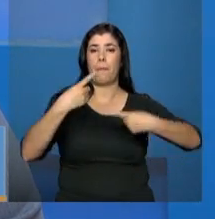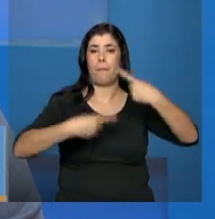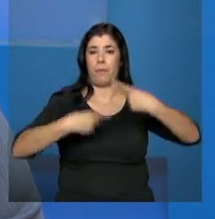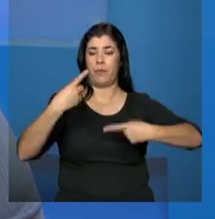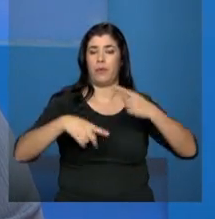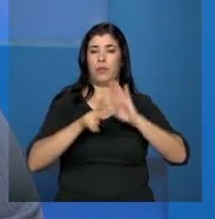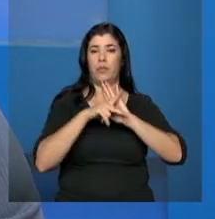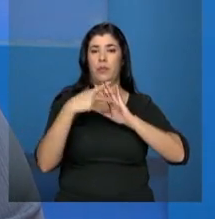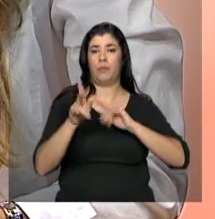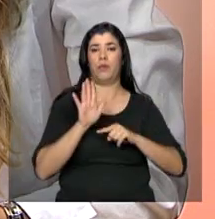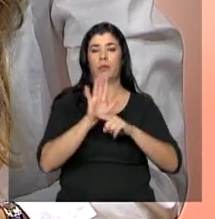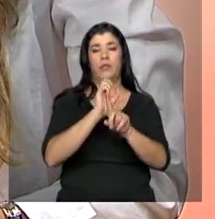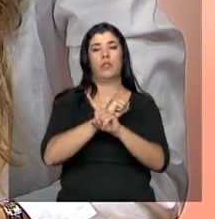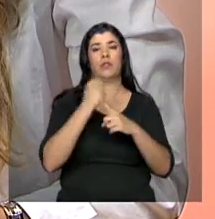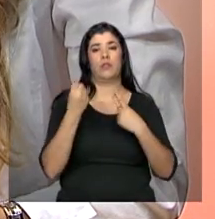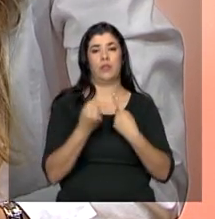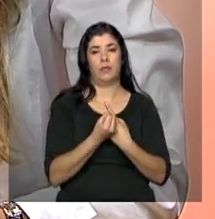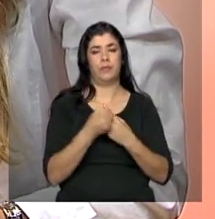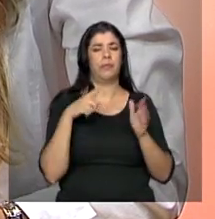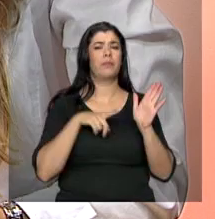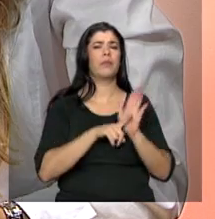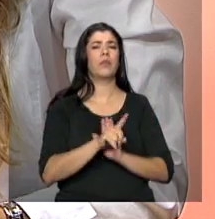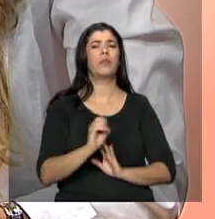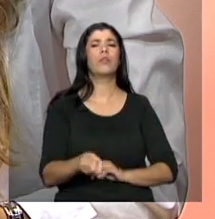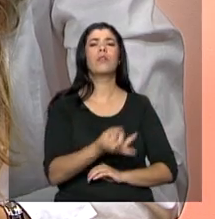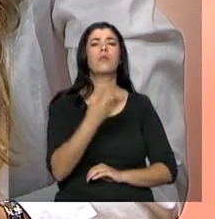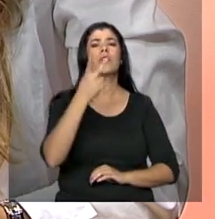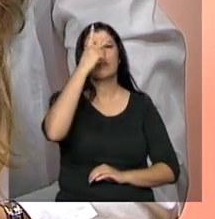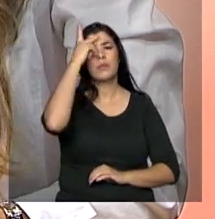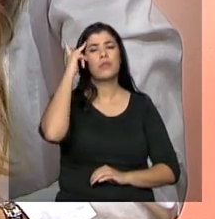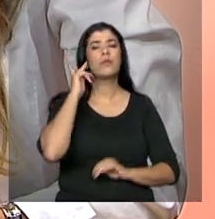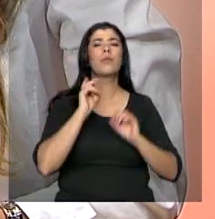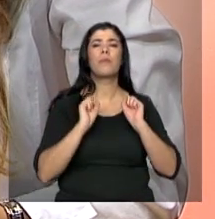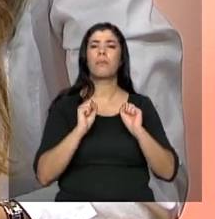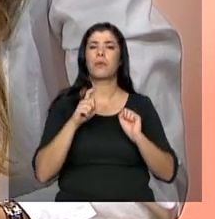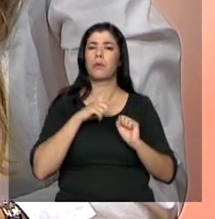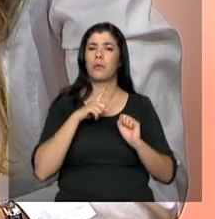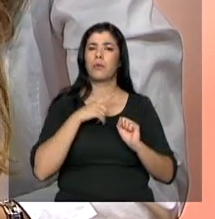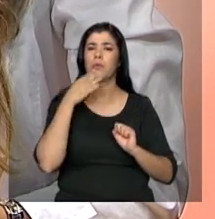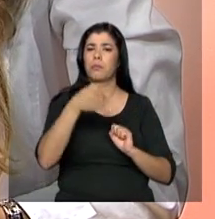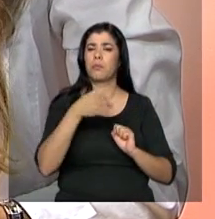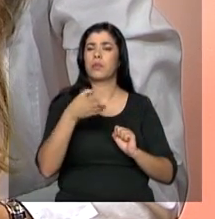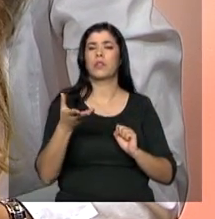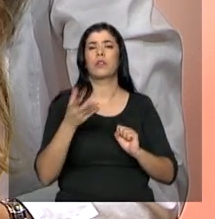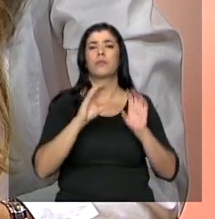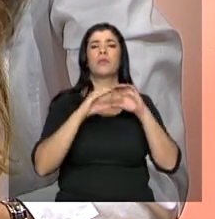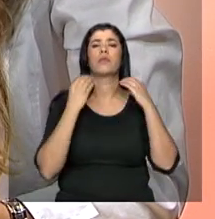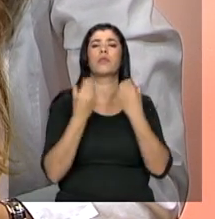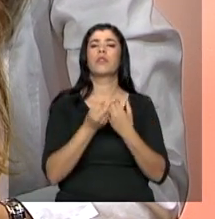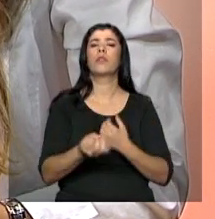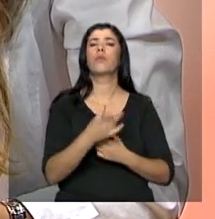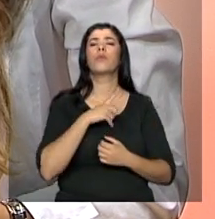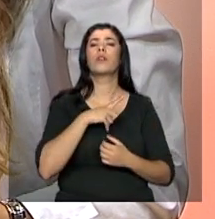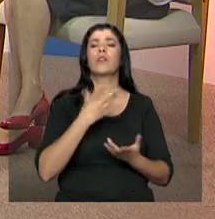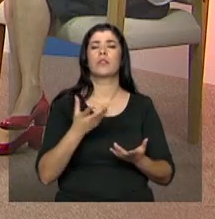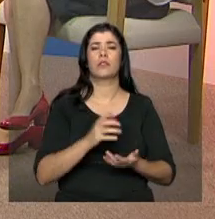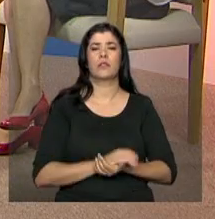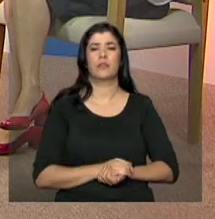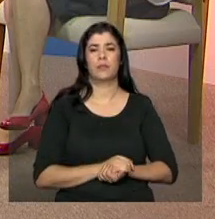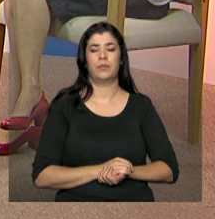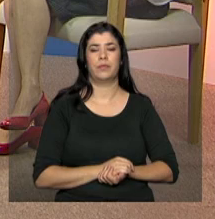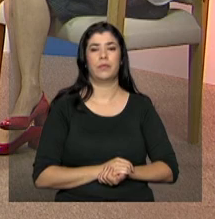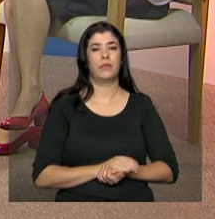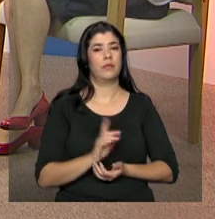social. Existe coro mínimo para estar participando, para estar ocorrendo essa conferência? Não, não temos. A